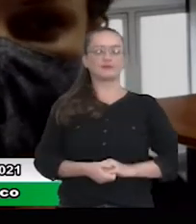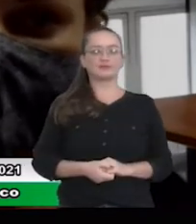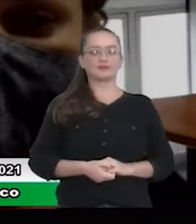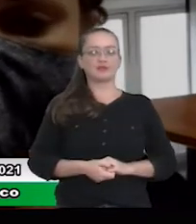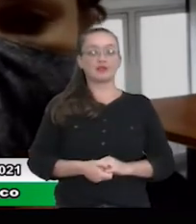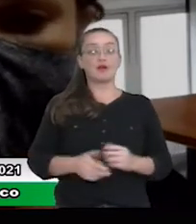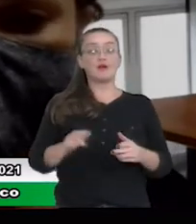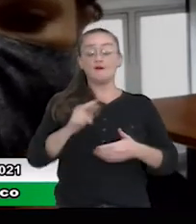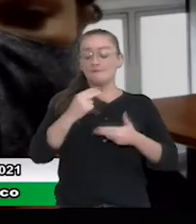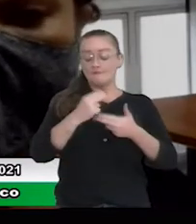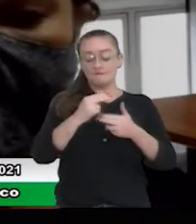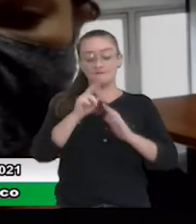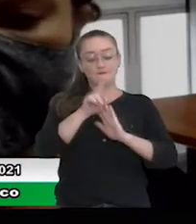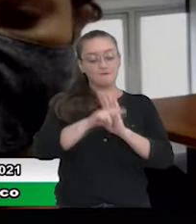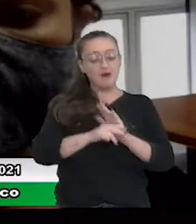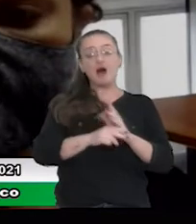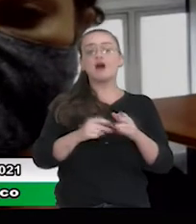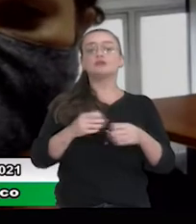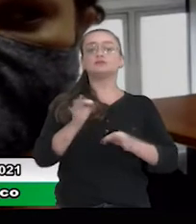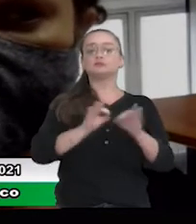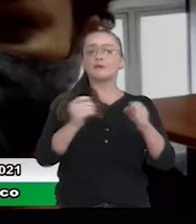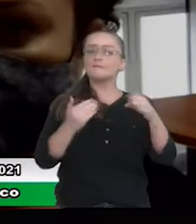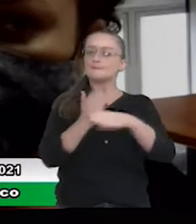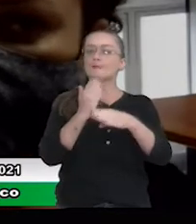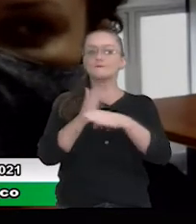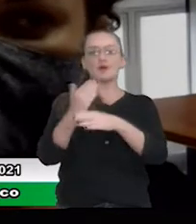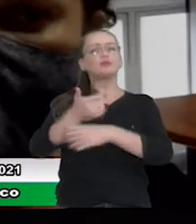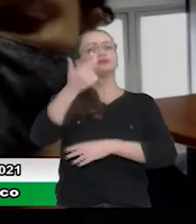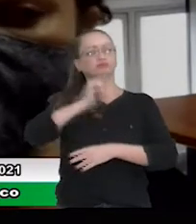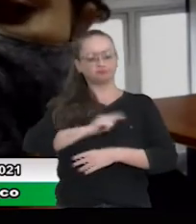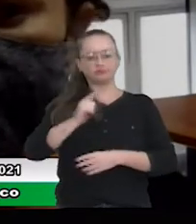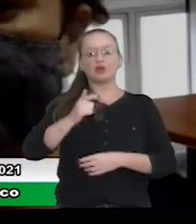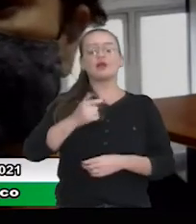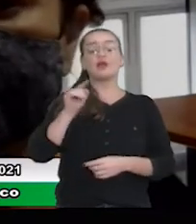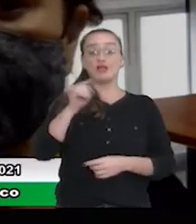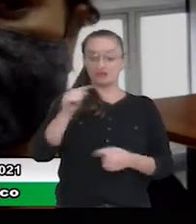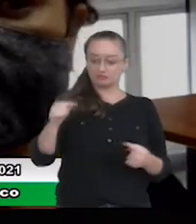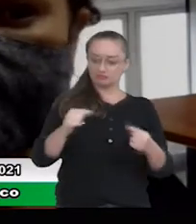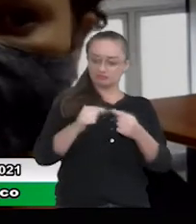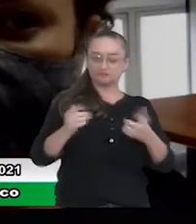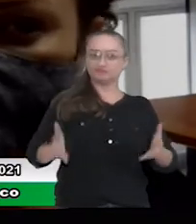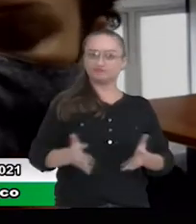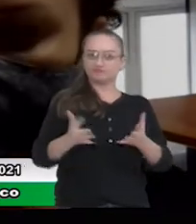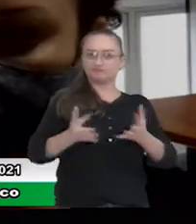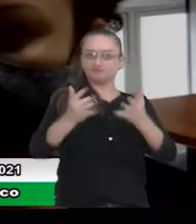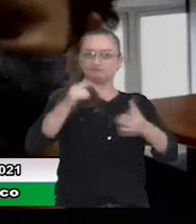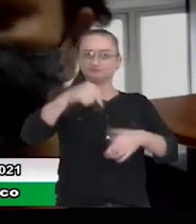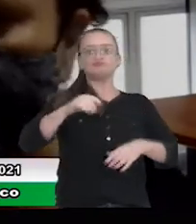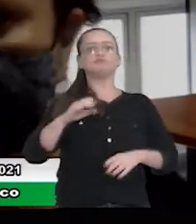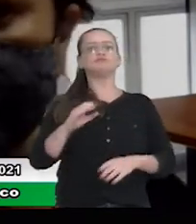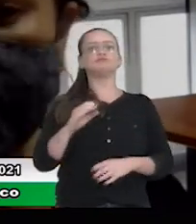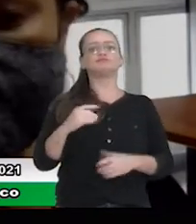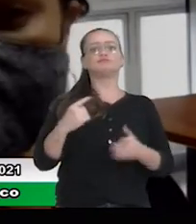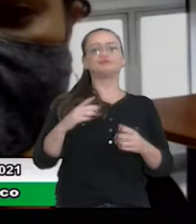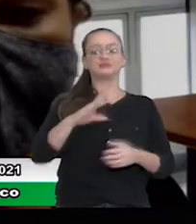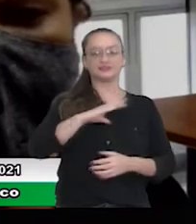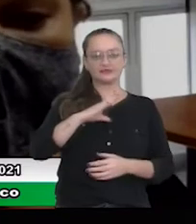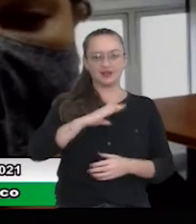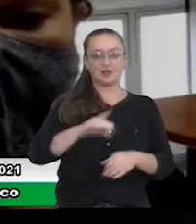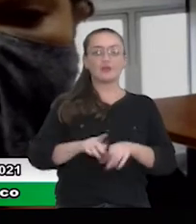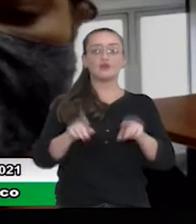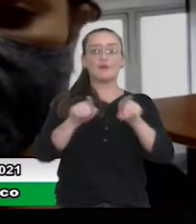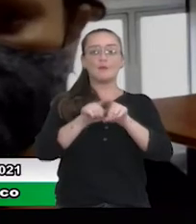bastante projeto, que trouxe bastante desenvolvimento para a cidade, um deles foi referente à operação de crédito com o Banco do Brasil,